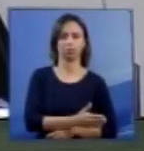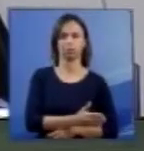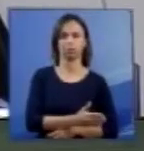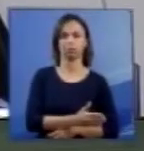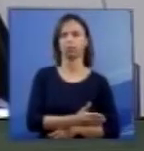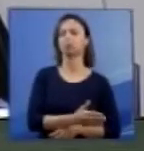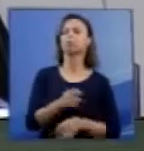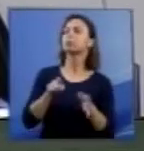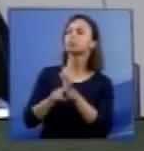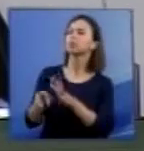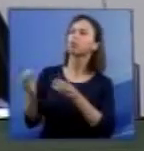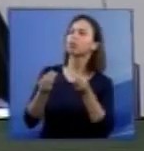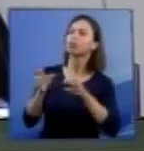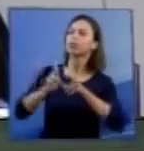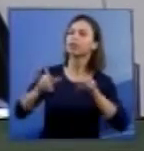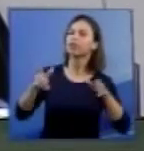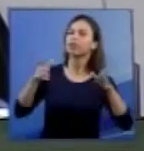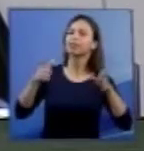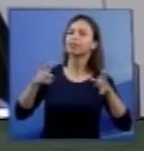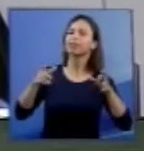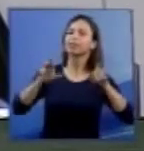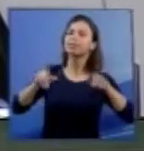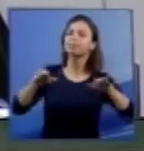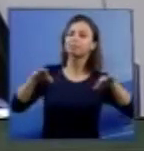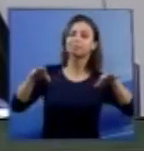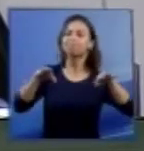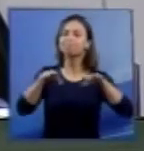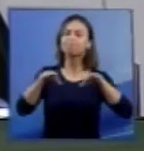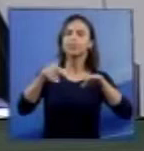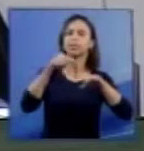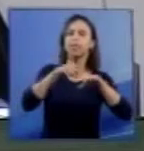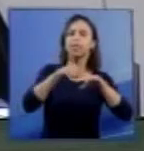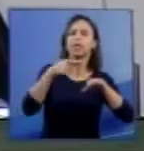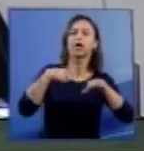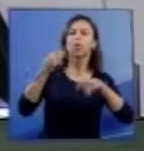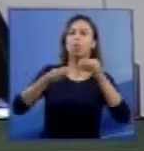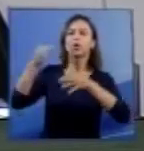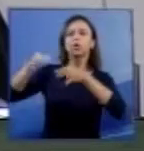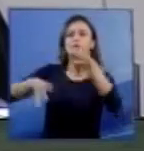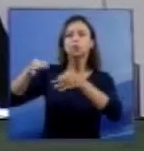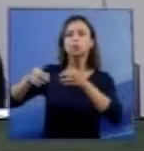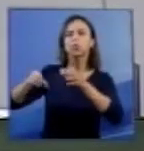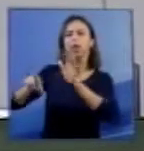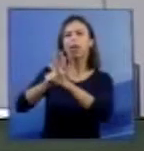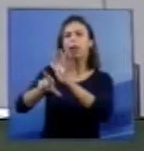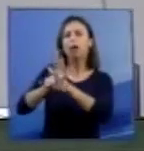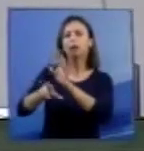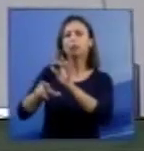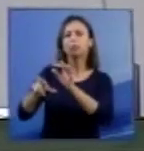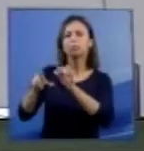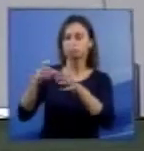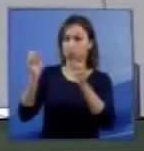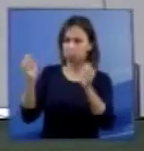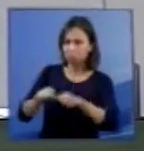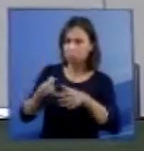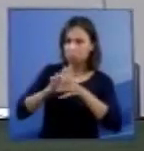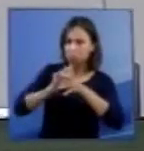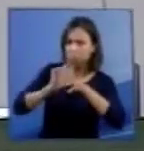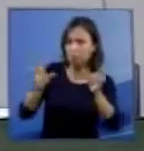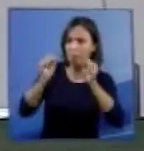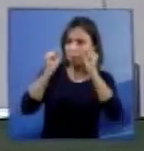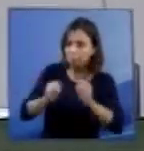aparente paradoxo que surge de ordenamento jurídico admitir a doação de órgãos